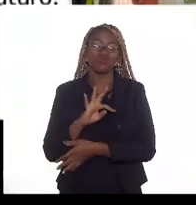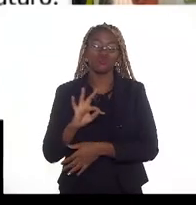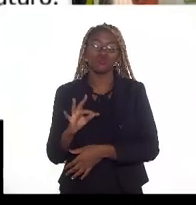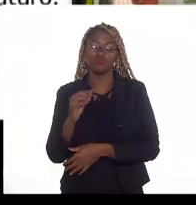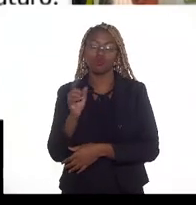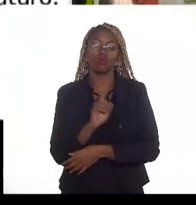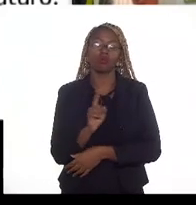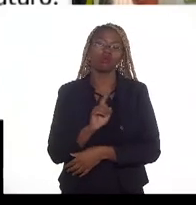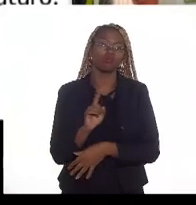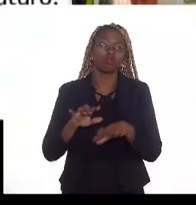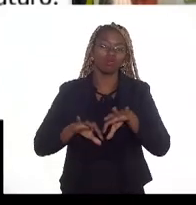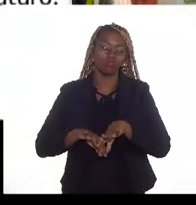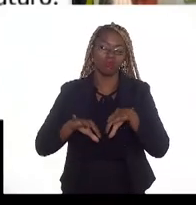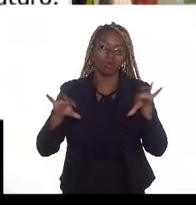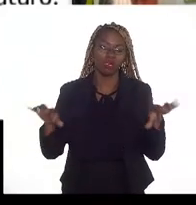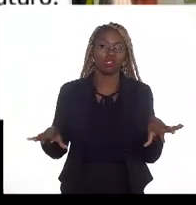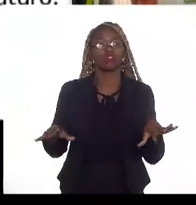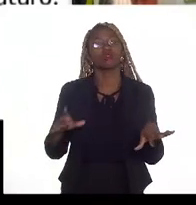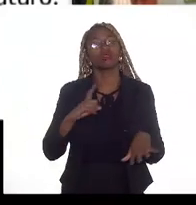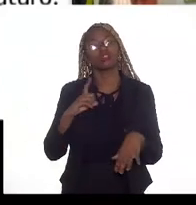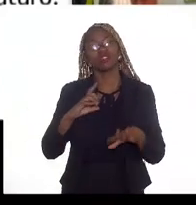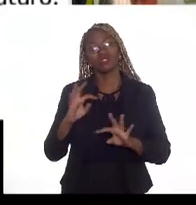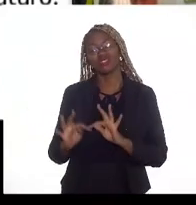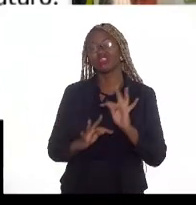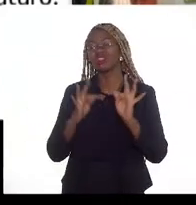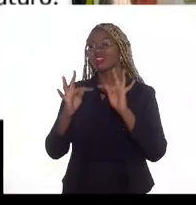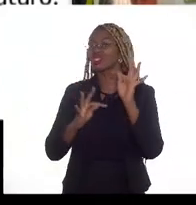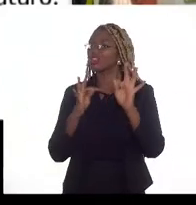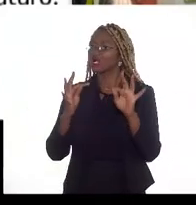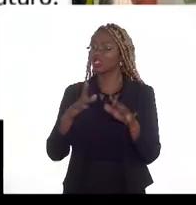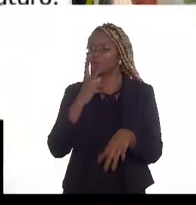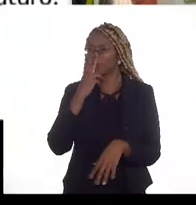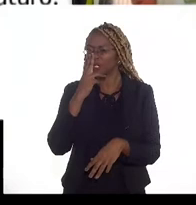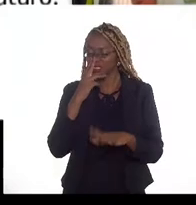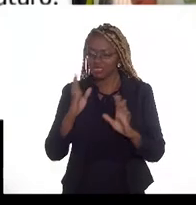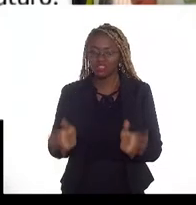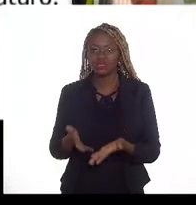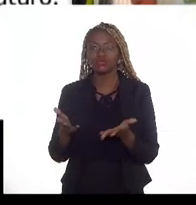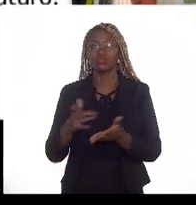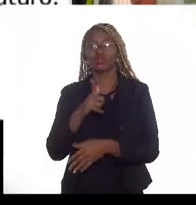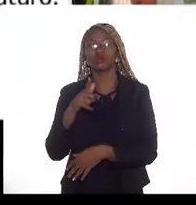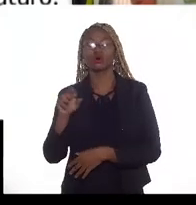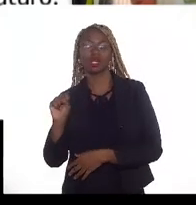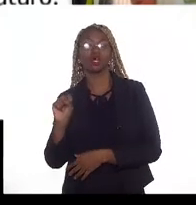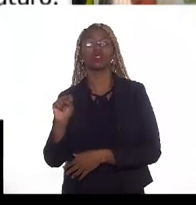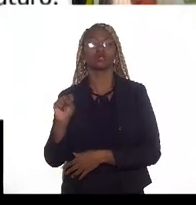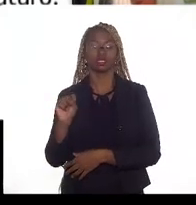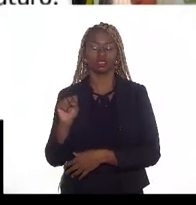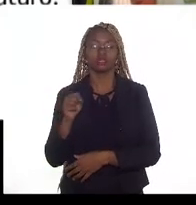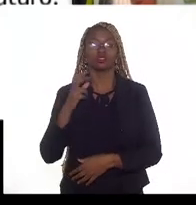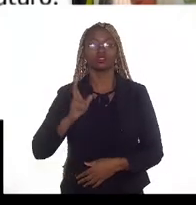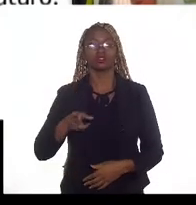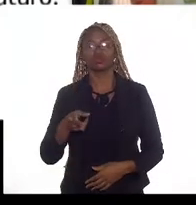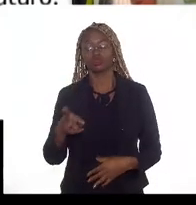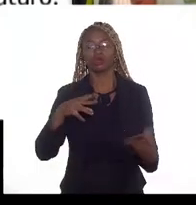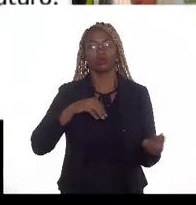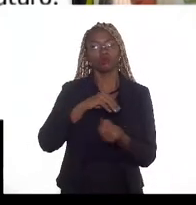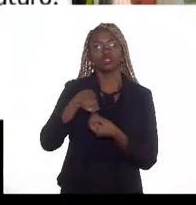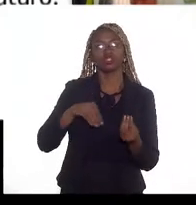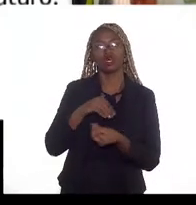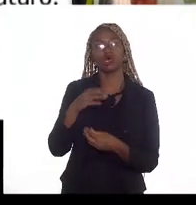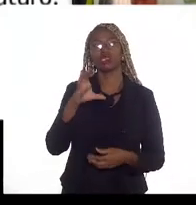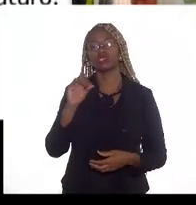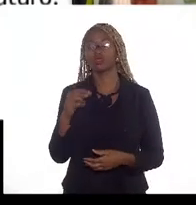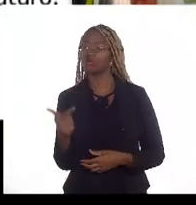tecnológicos que acabam fazendo que boa parte do gás continue misturado ao CO2